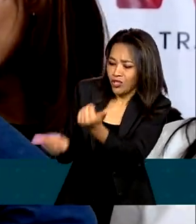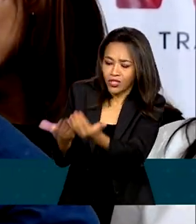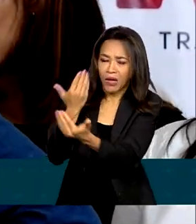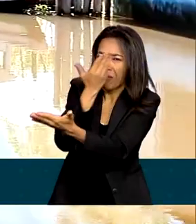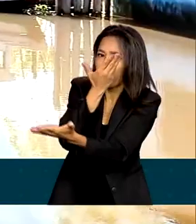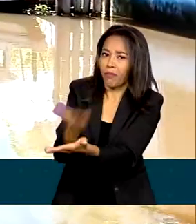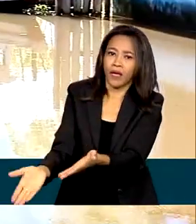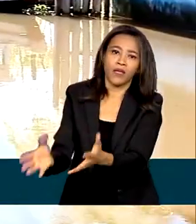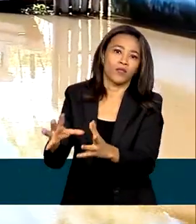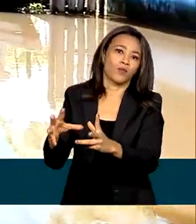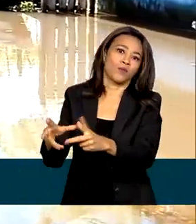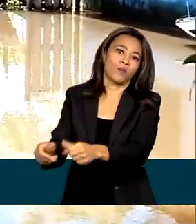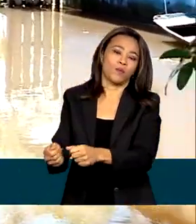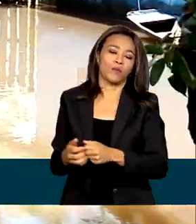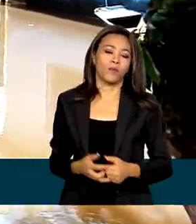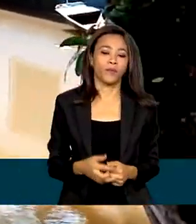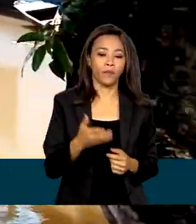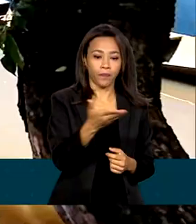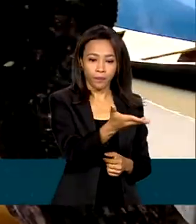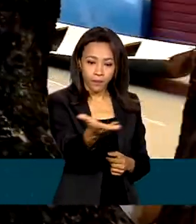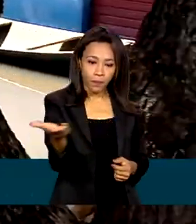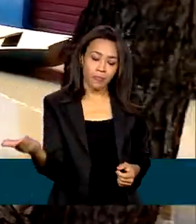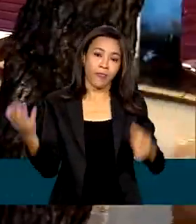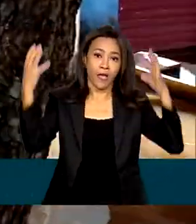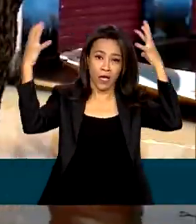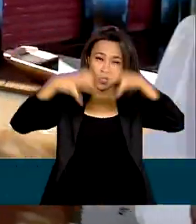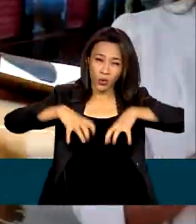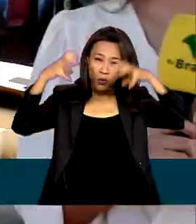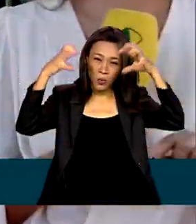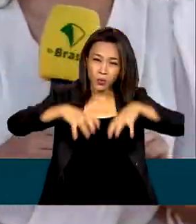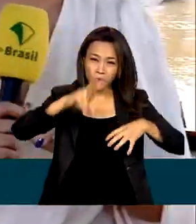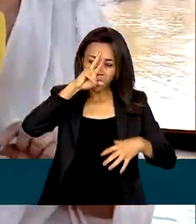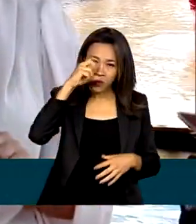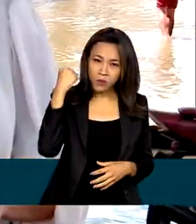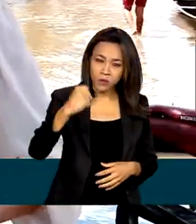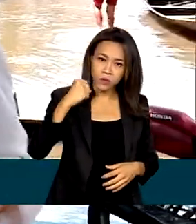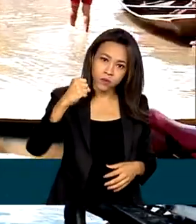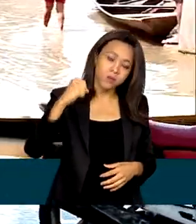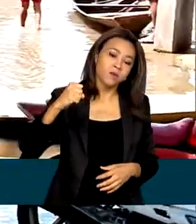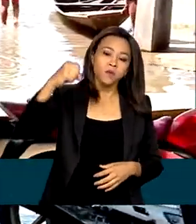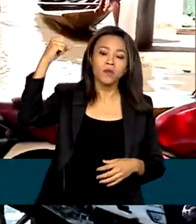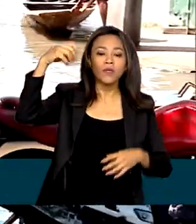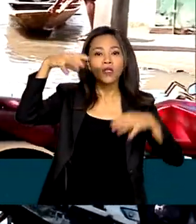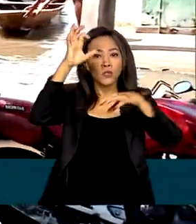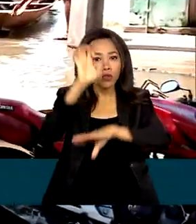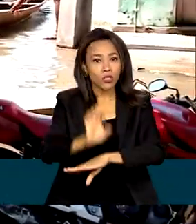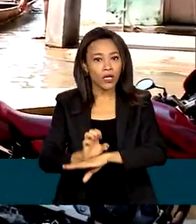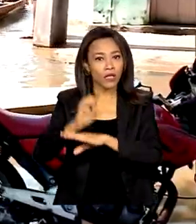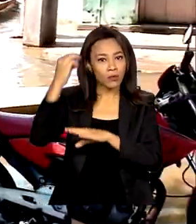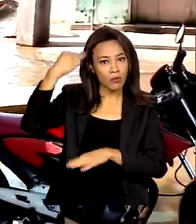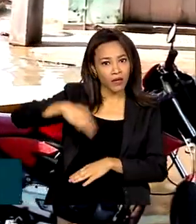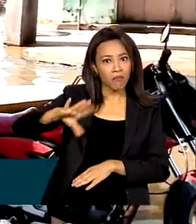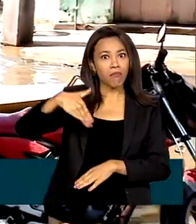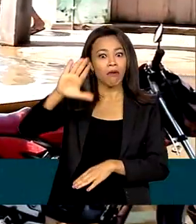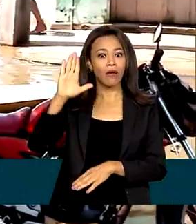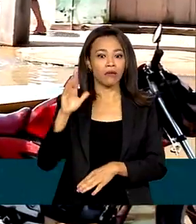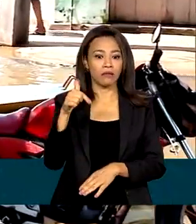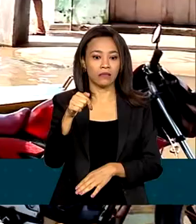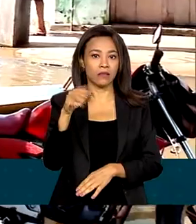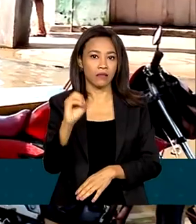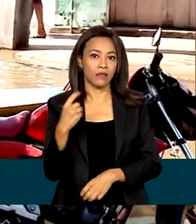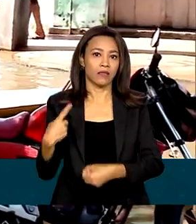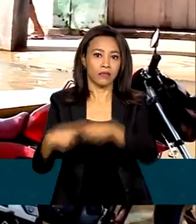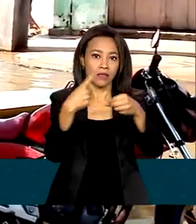tudo o que tem. As chuvas fortes no Maranhão deixaram mais de 60 cidades em situação de emergência.